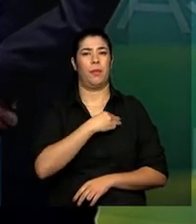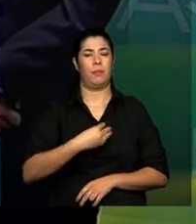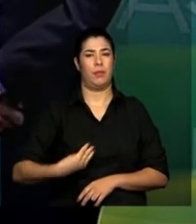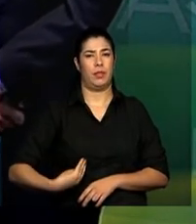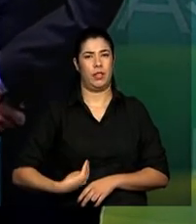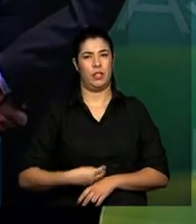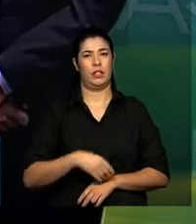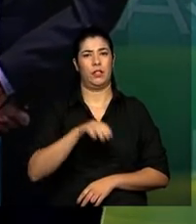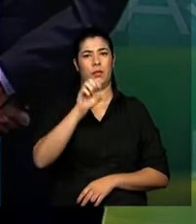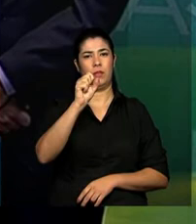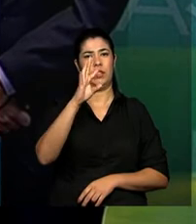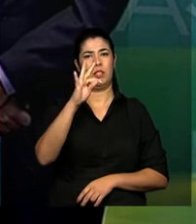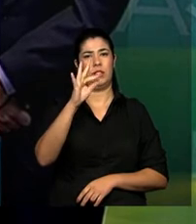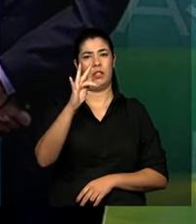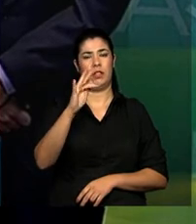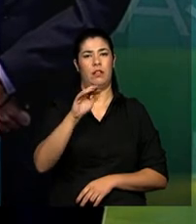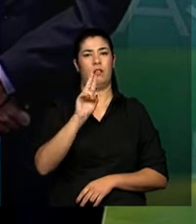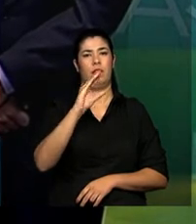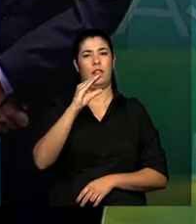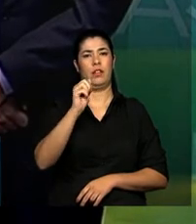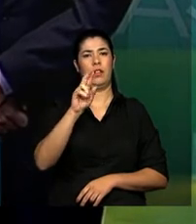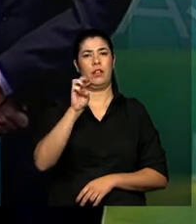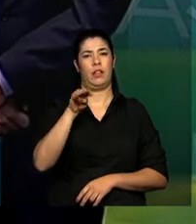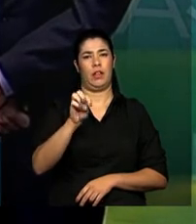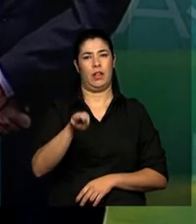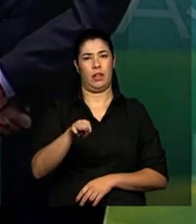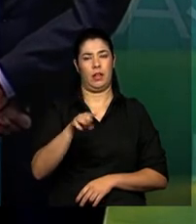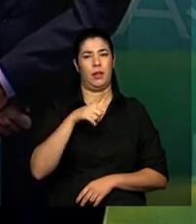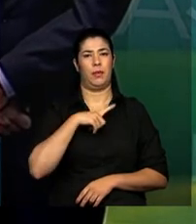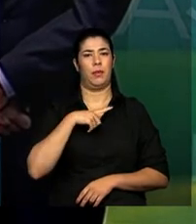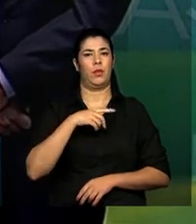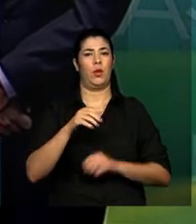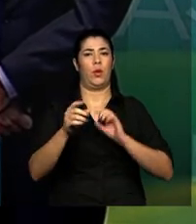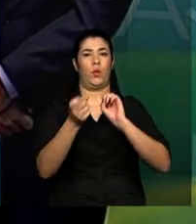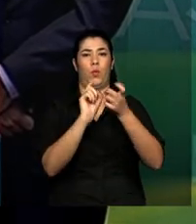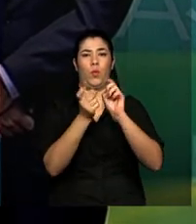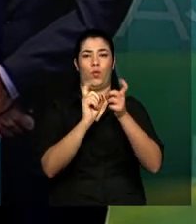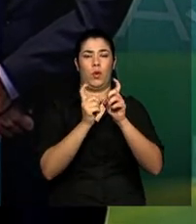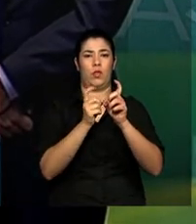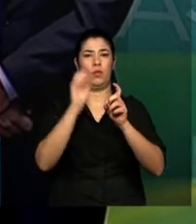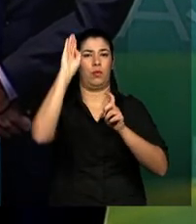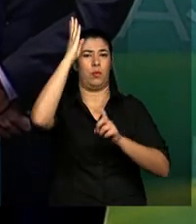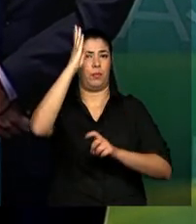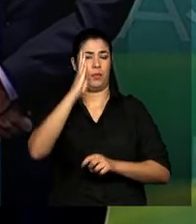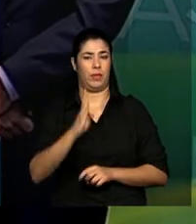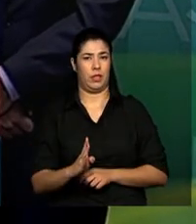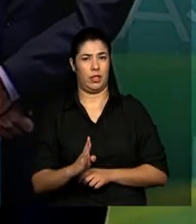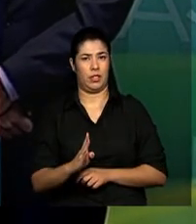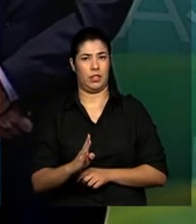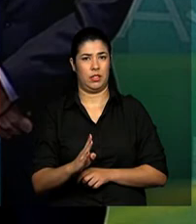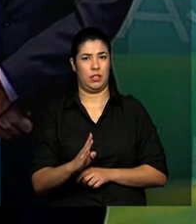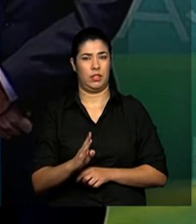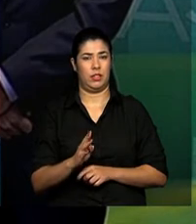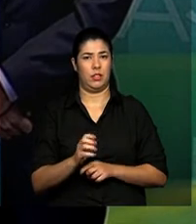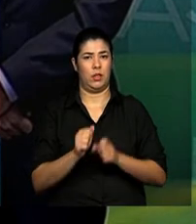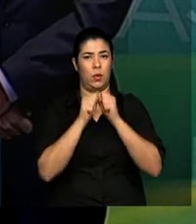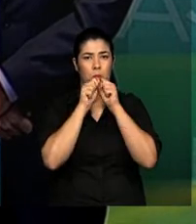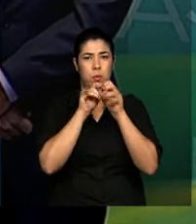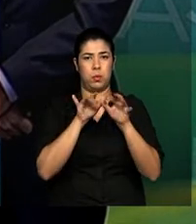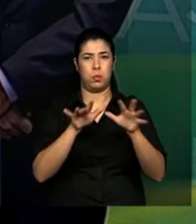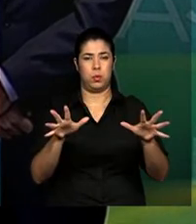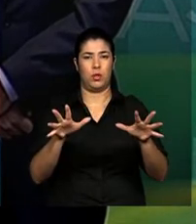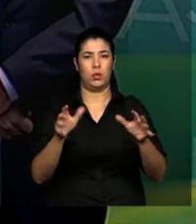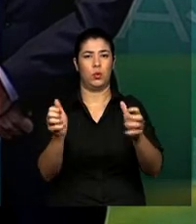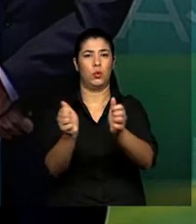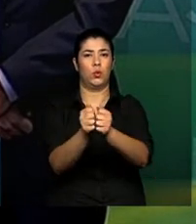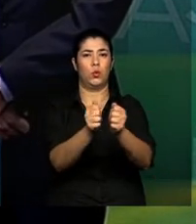STF, coordenou no Brasil um mutirão com todos os juízes de